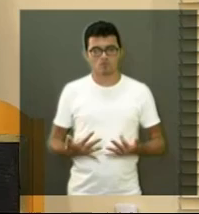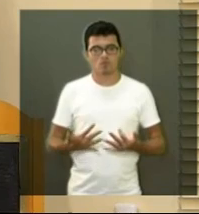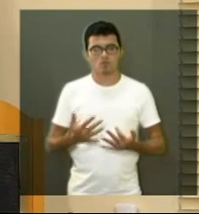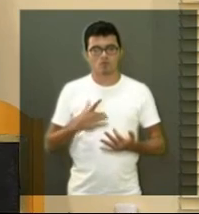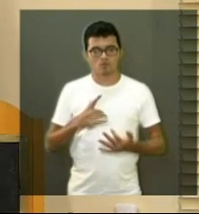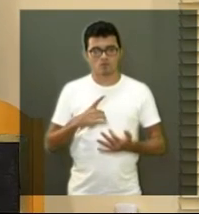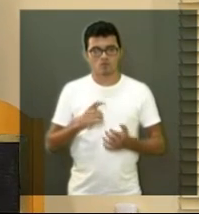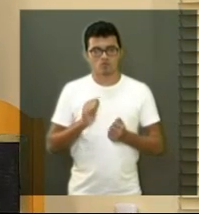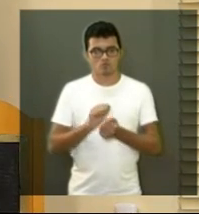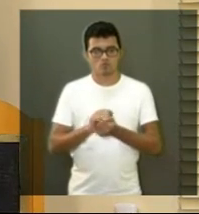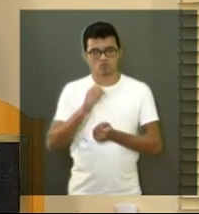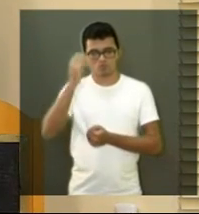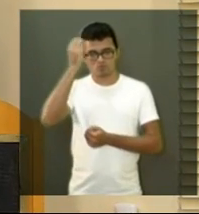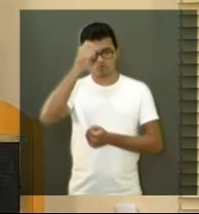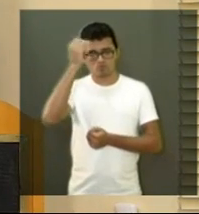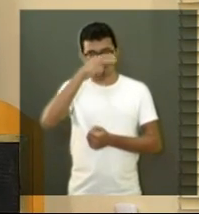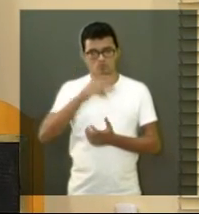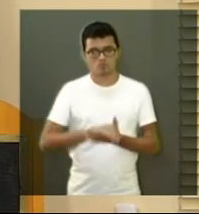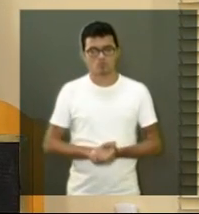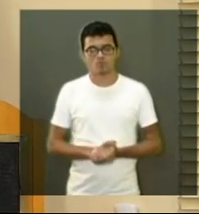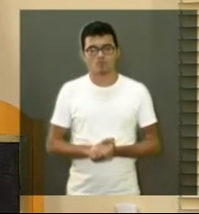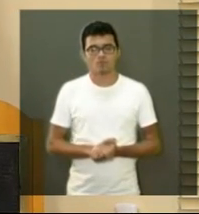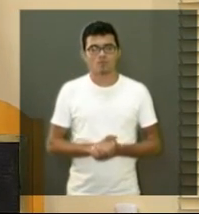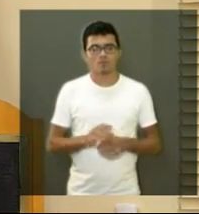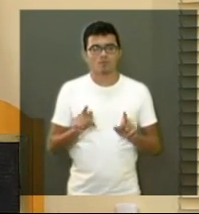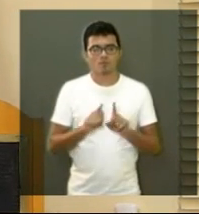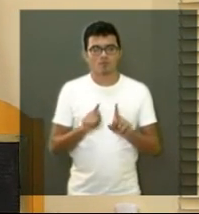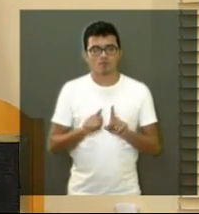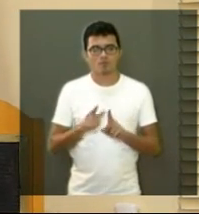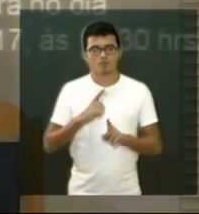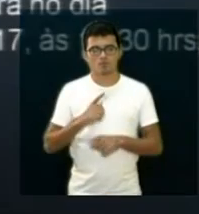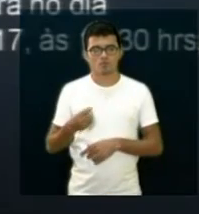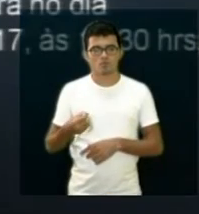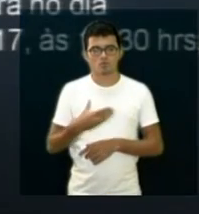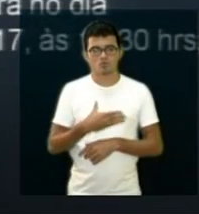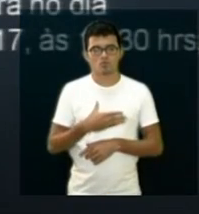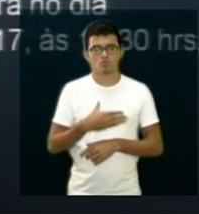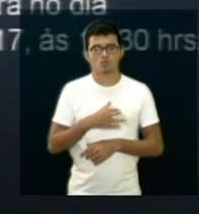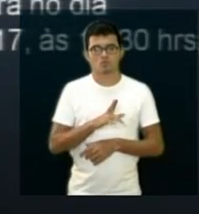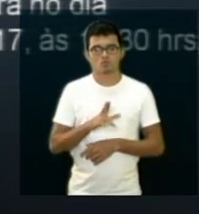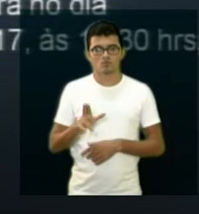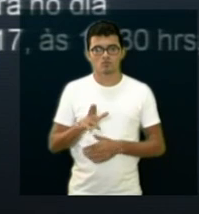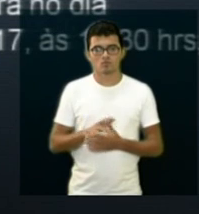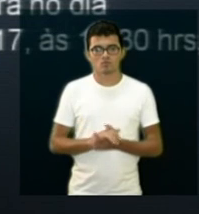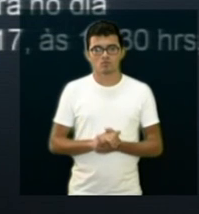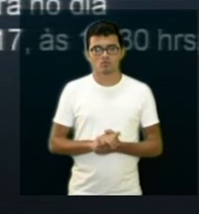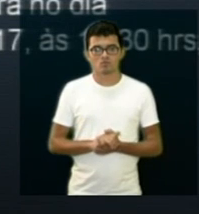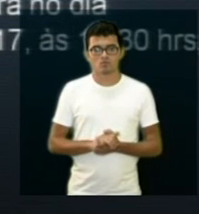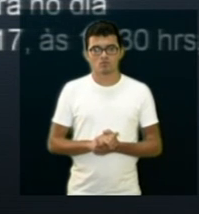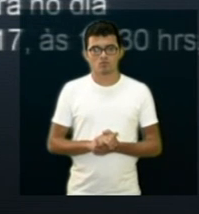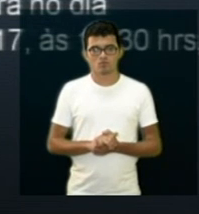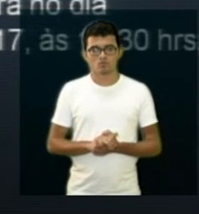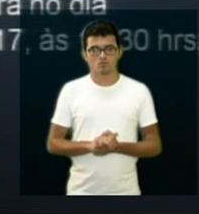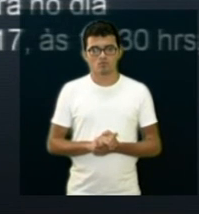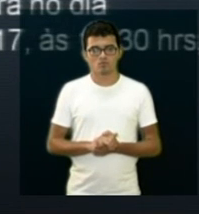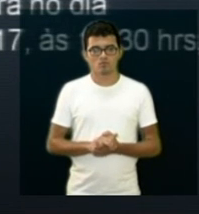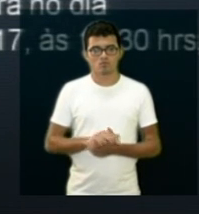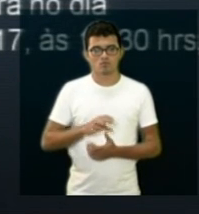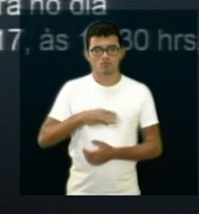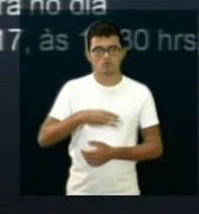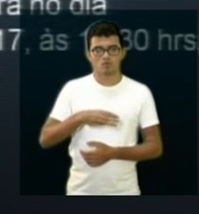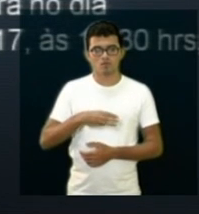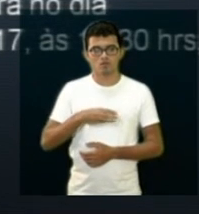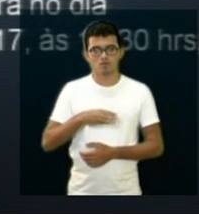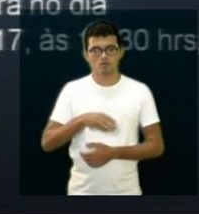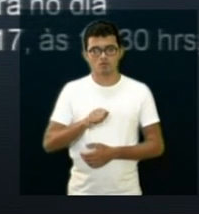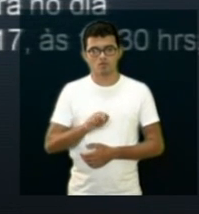o prefeito. Temos também uma excelente notícia para a cidade de Araraquara. Nosso prefeito, o ex-prefeito Marcelo